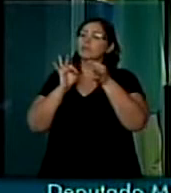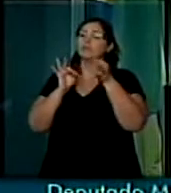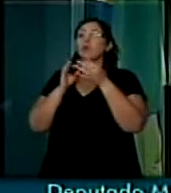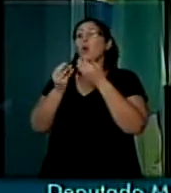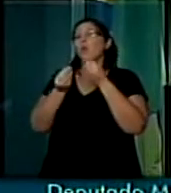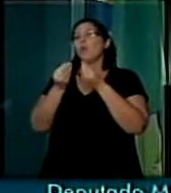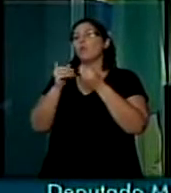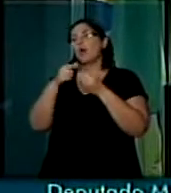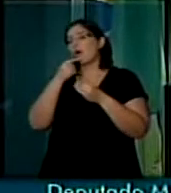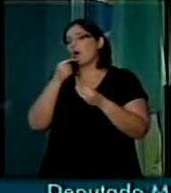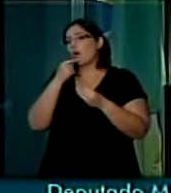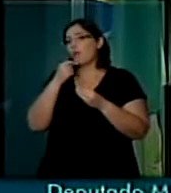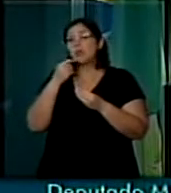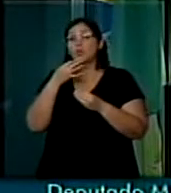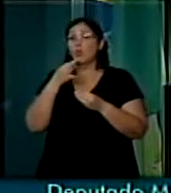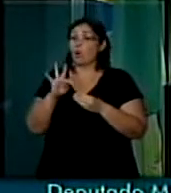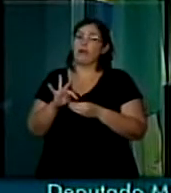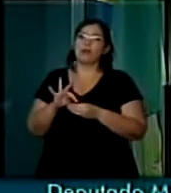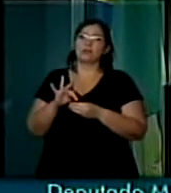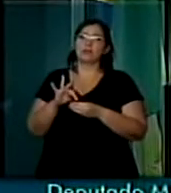que é um anônimo,